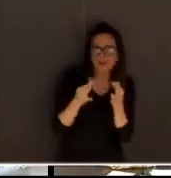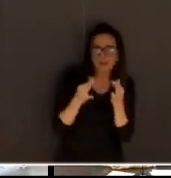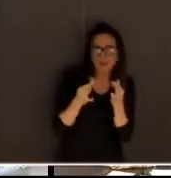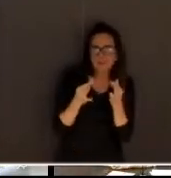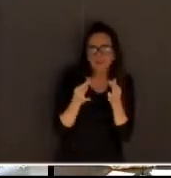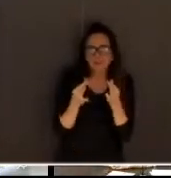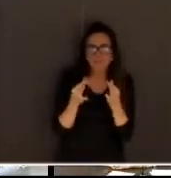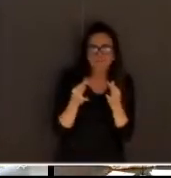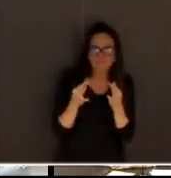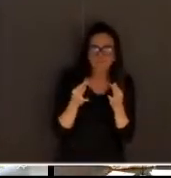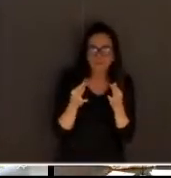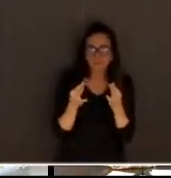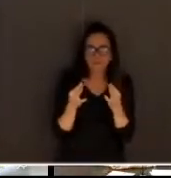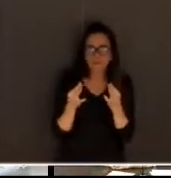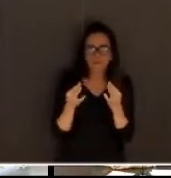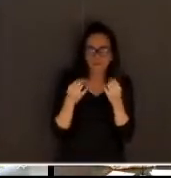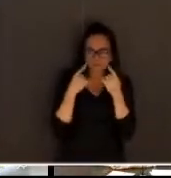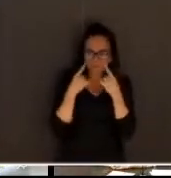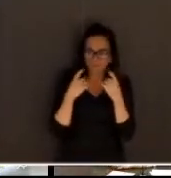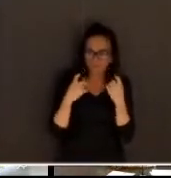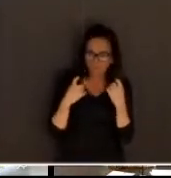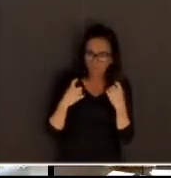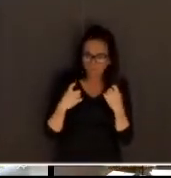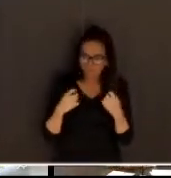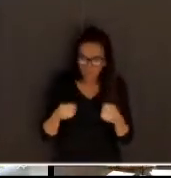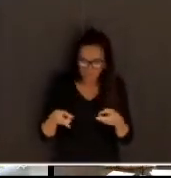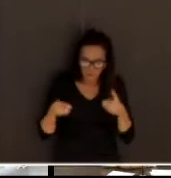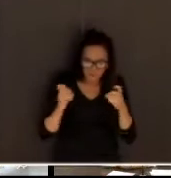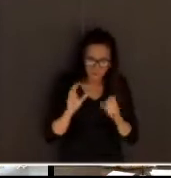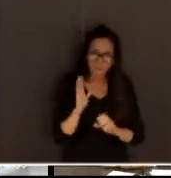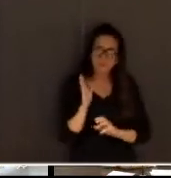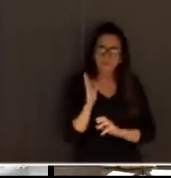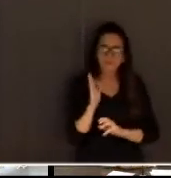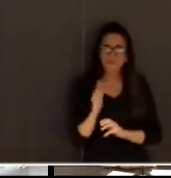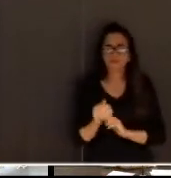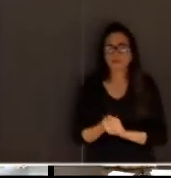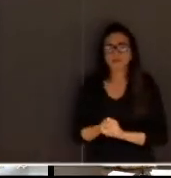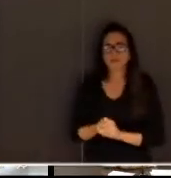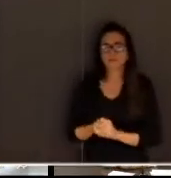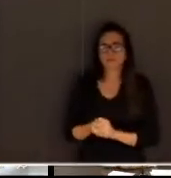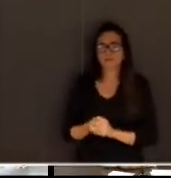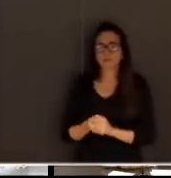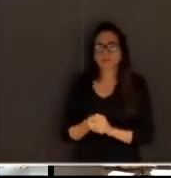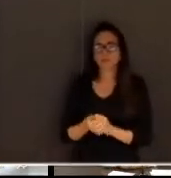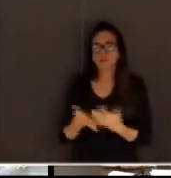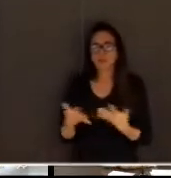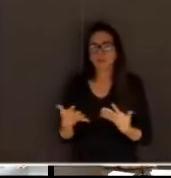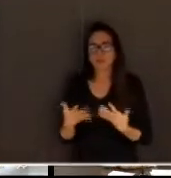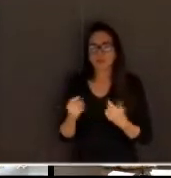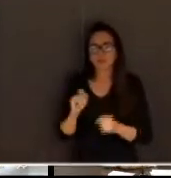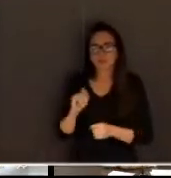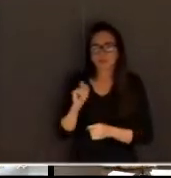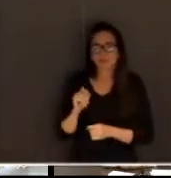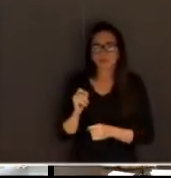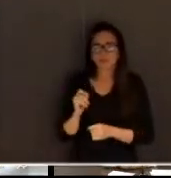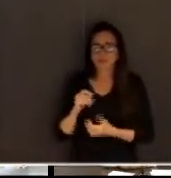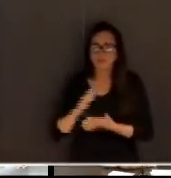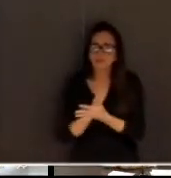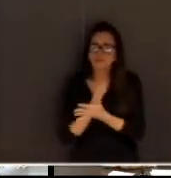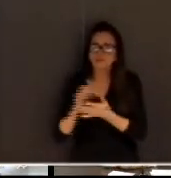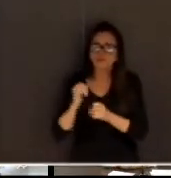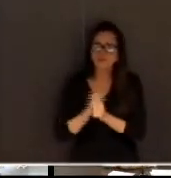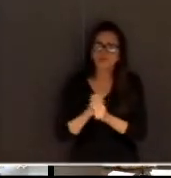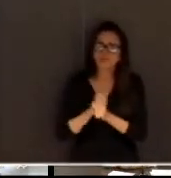acho que vocês notaram também quando me apresentaram, o fato de, em alguns anos,